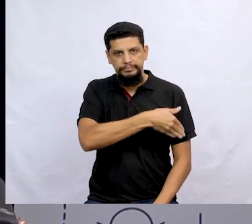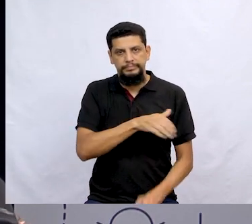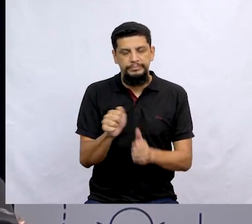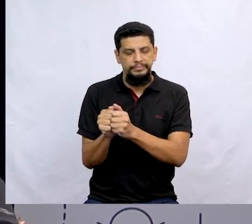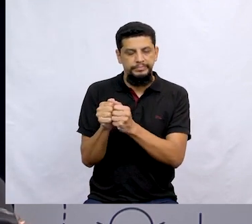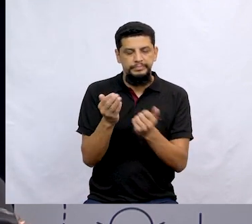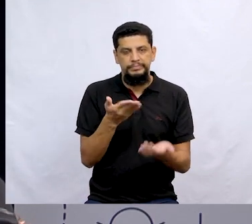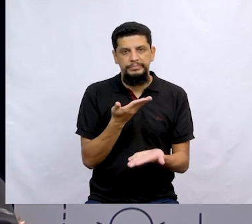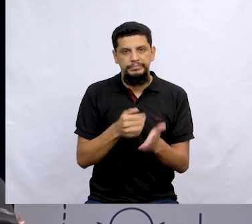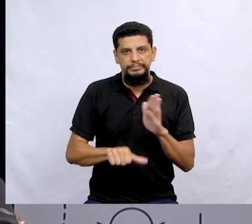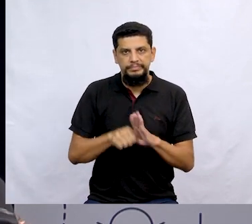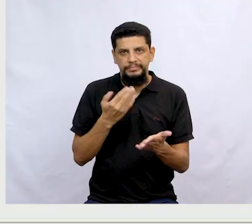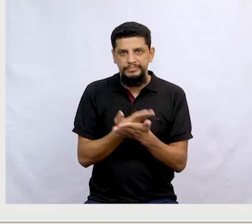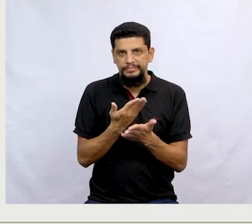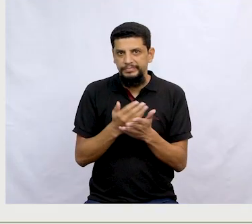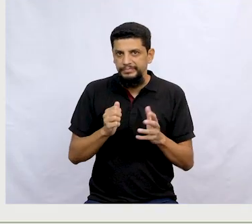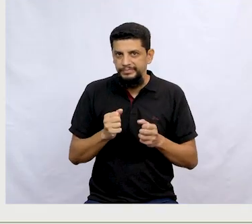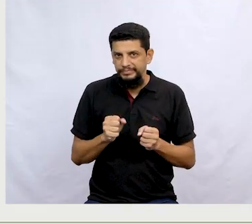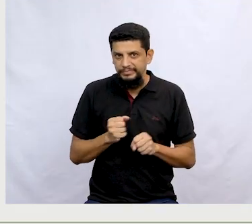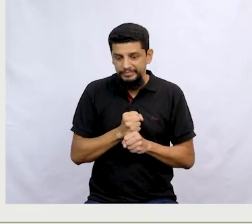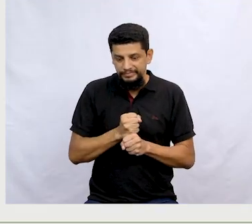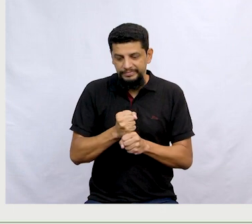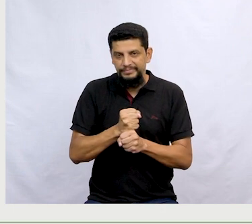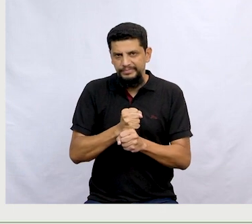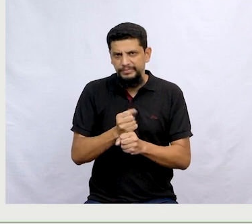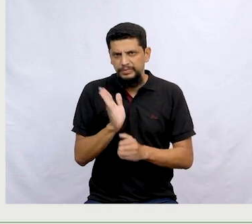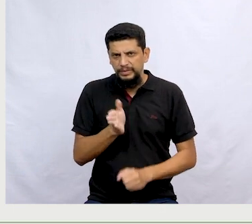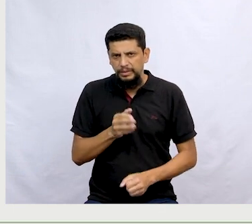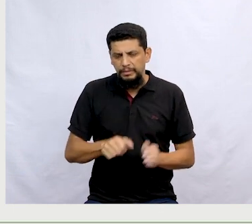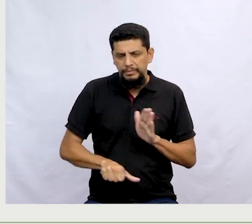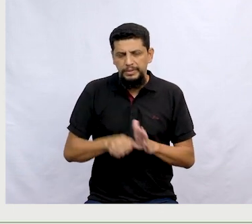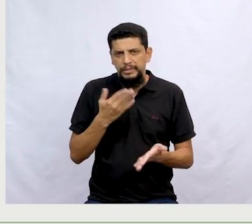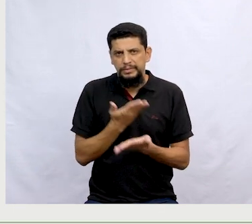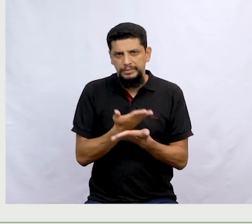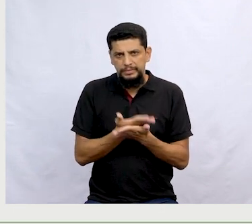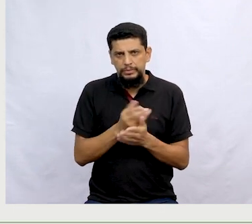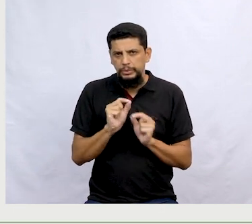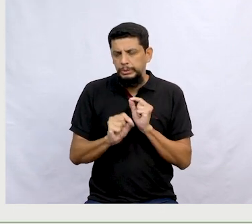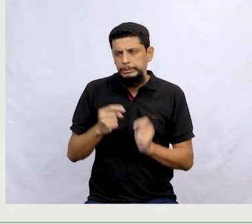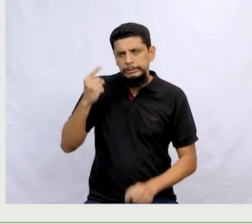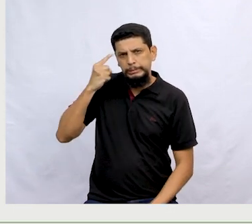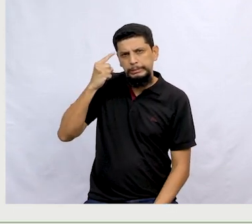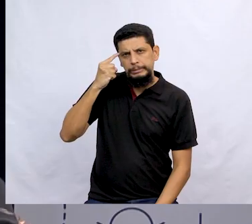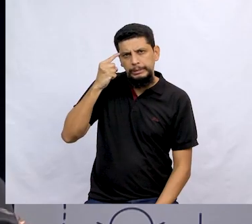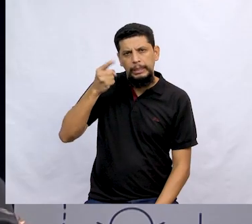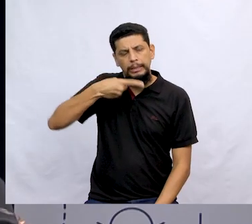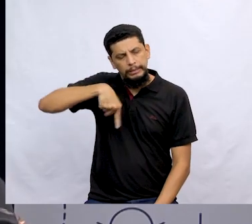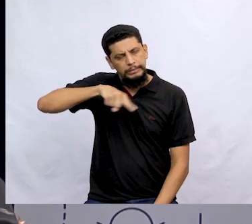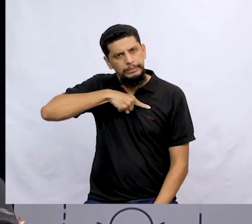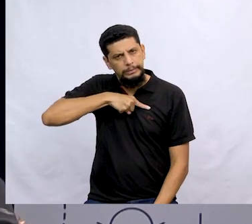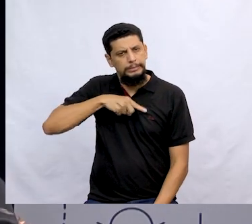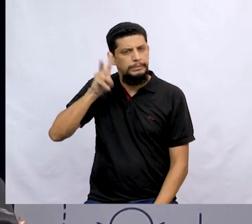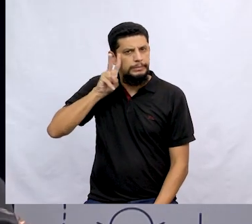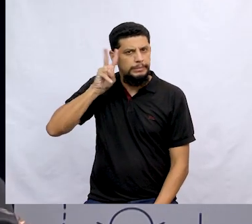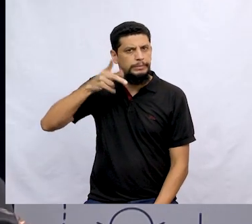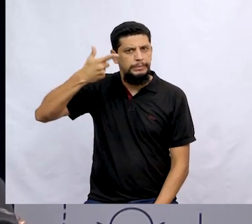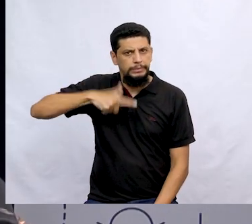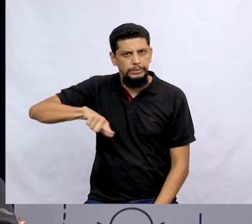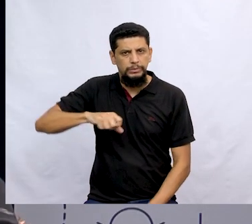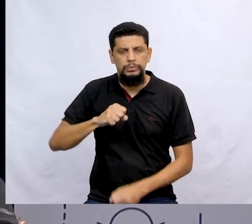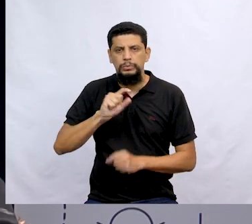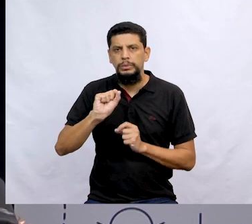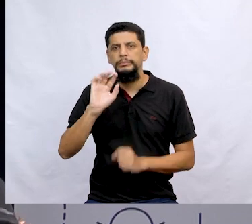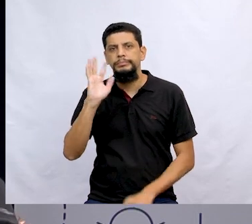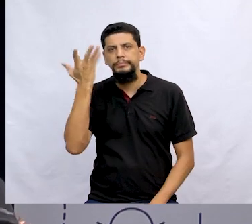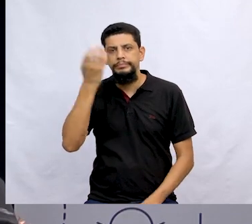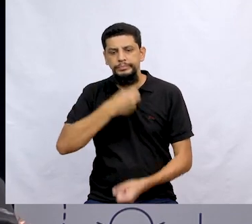primeira aula juntos este ano. Gente, já que é a nossa primeira aula, o eu pensei? Ah, vamos relembrar um pouquinho o que aconteceu no